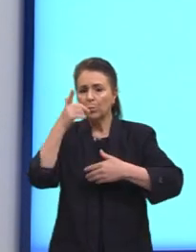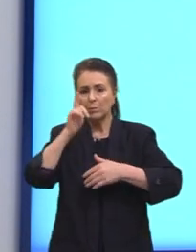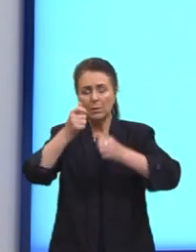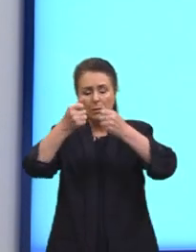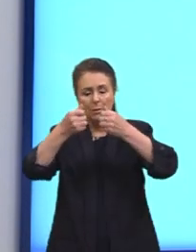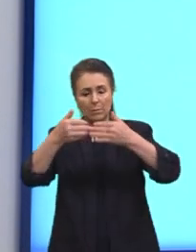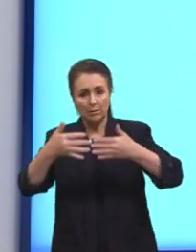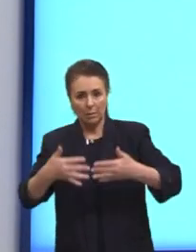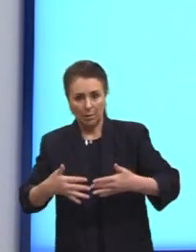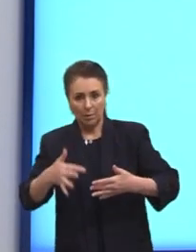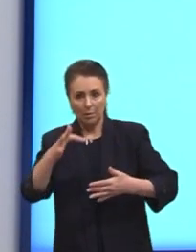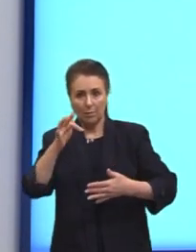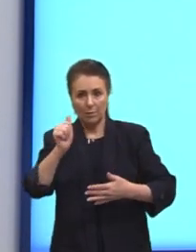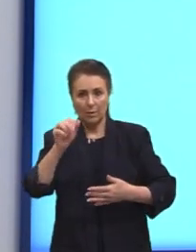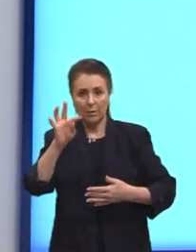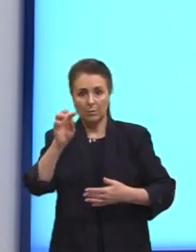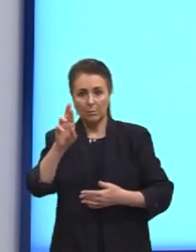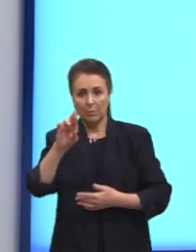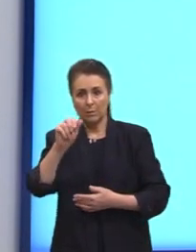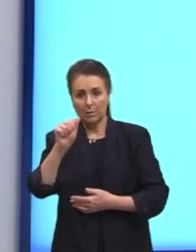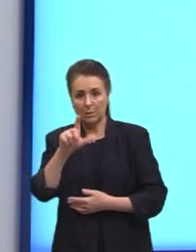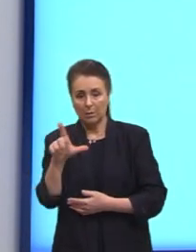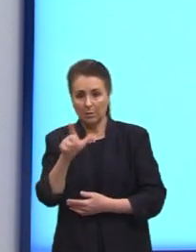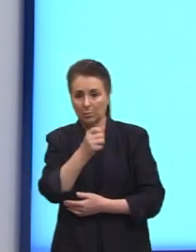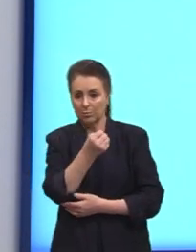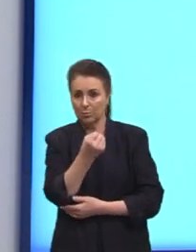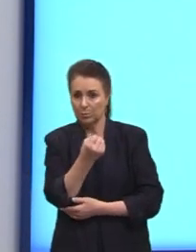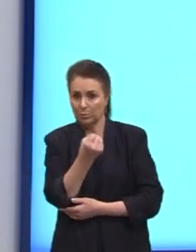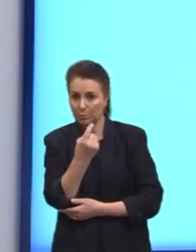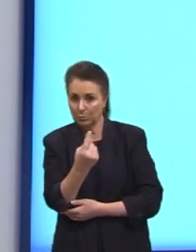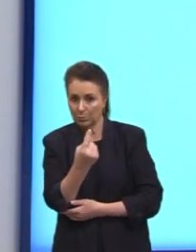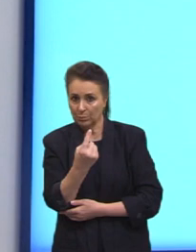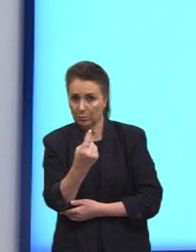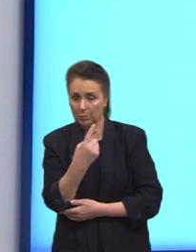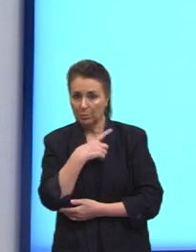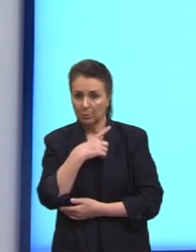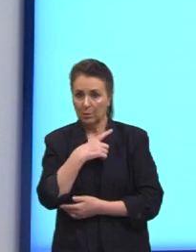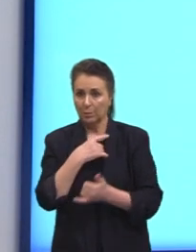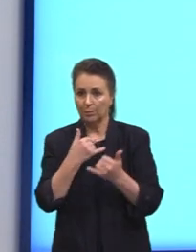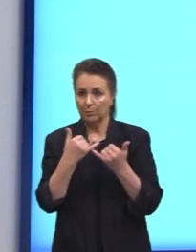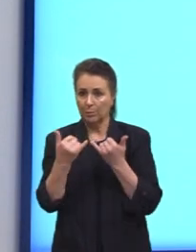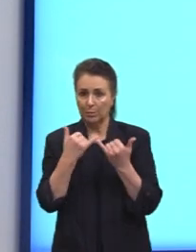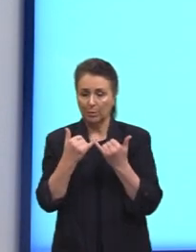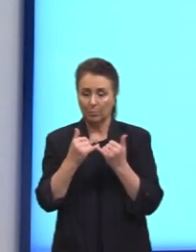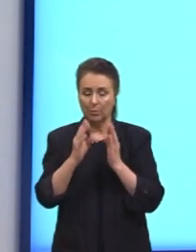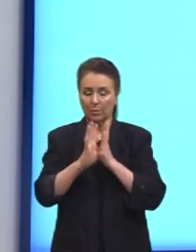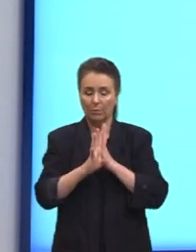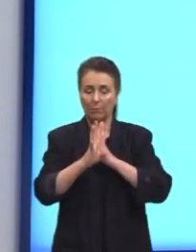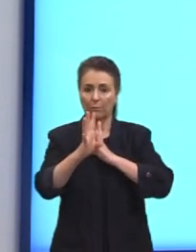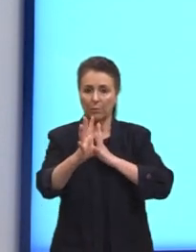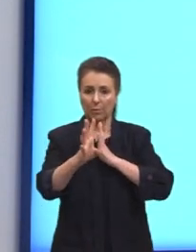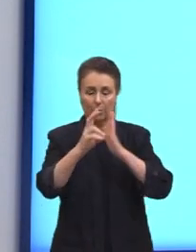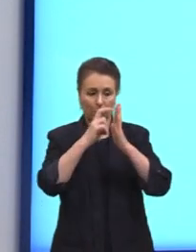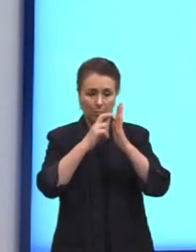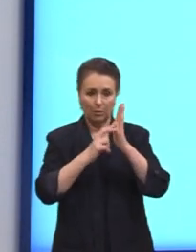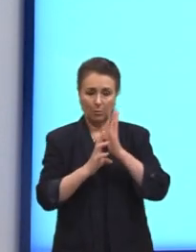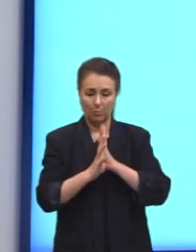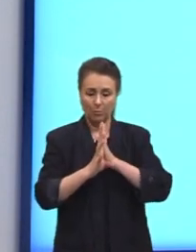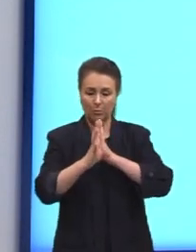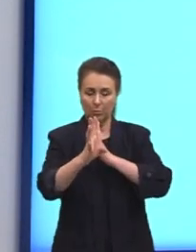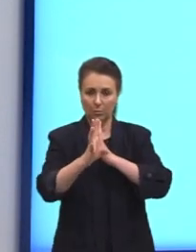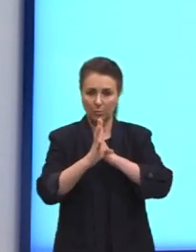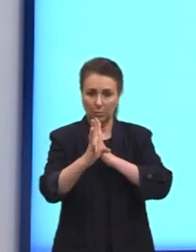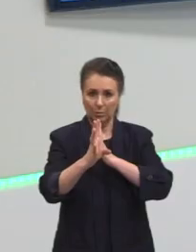O fatorial de 1 a gente associa que, se eu tenho, por exemplo, a fila de um banco, né? E daí tem